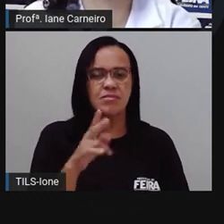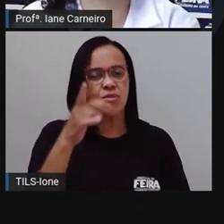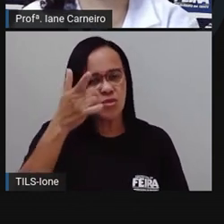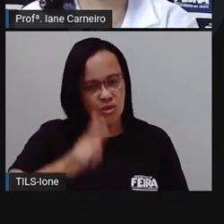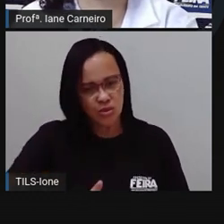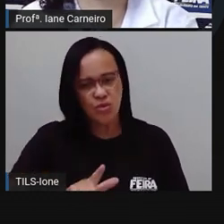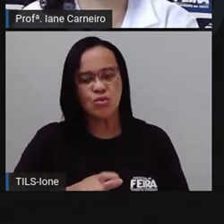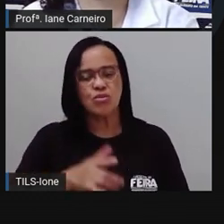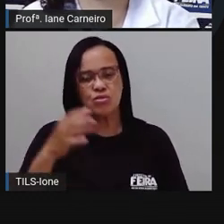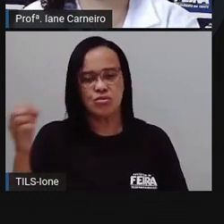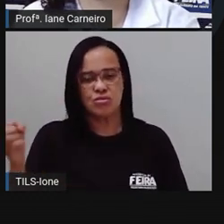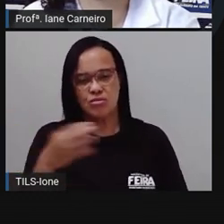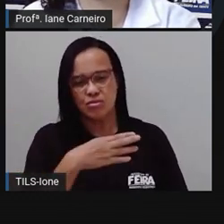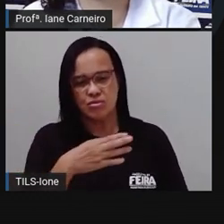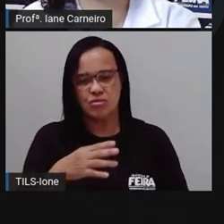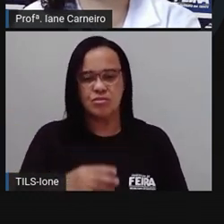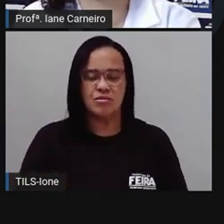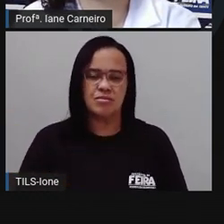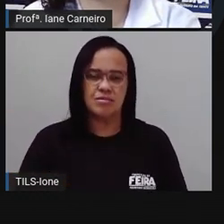a outra.